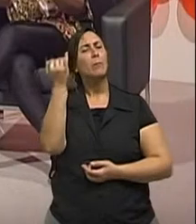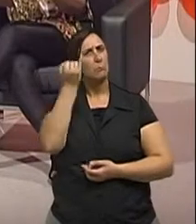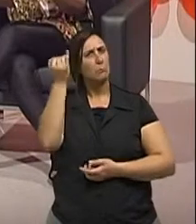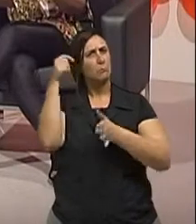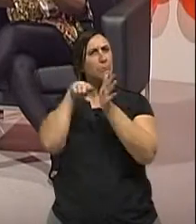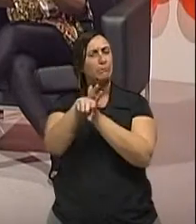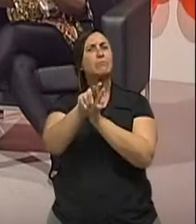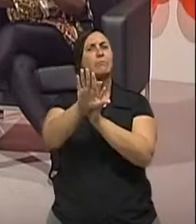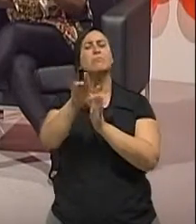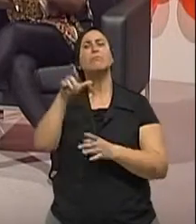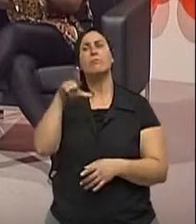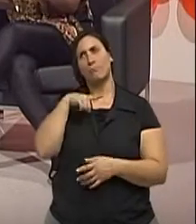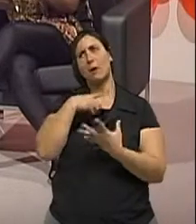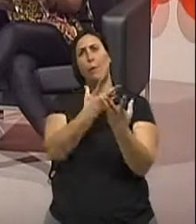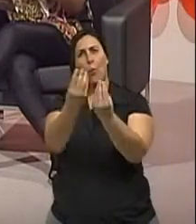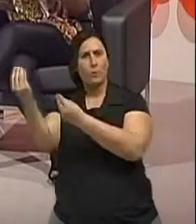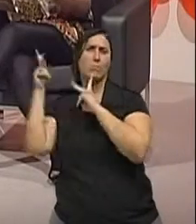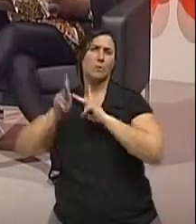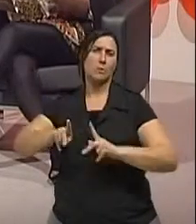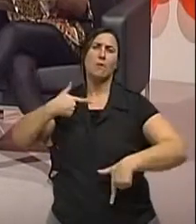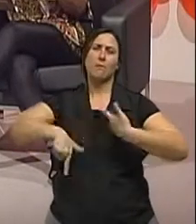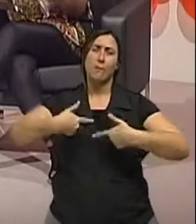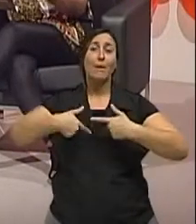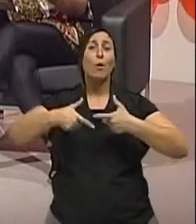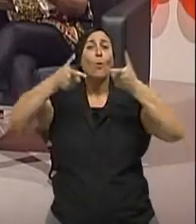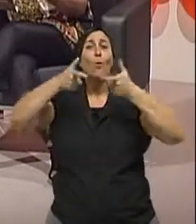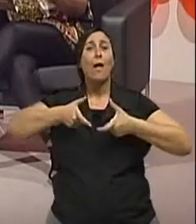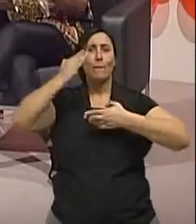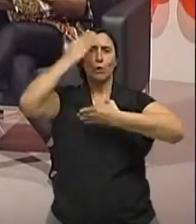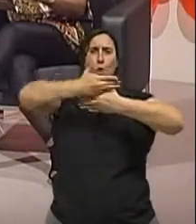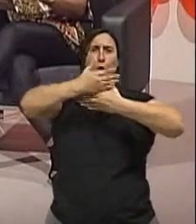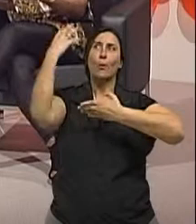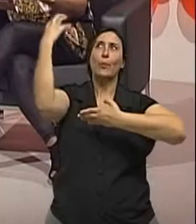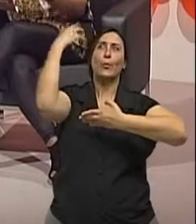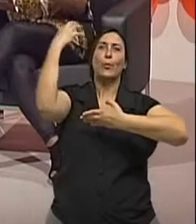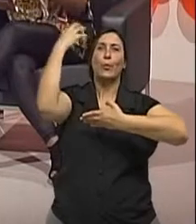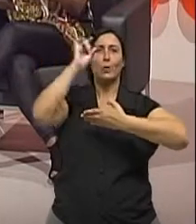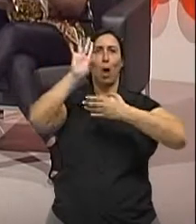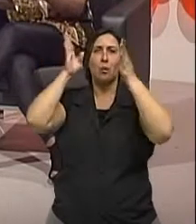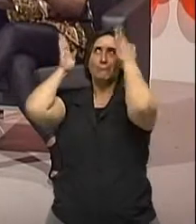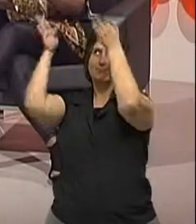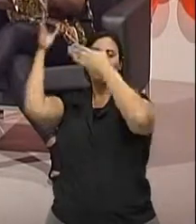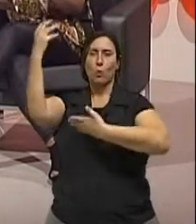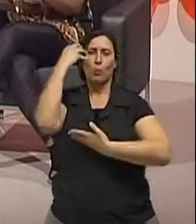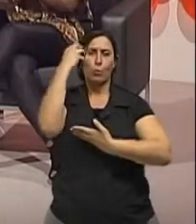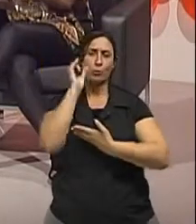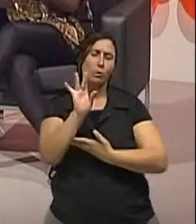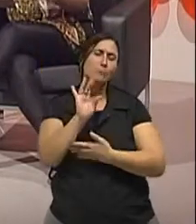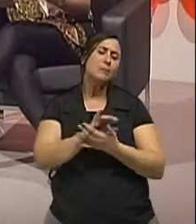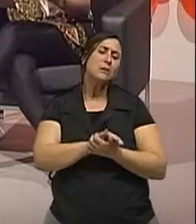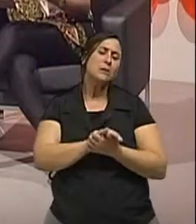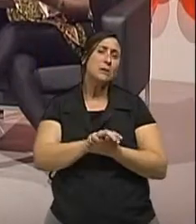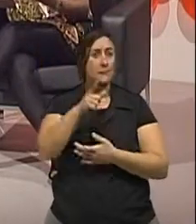milhares de pessoas que trabalham em ambiente completamente fechado, com ar-condicionado, o ano todo. Numa época em que a